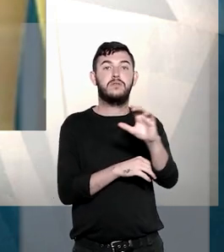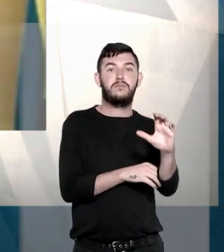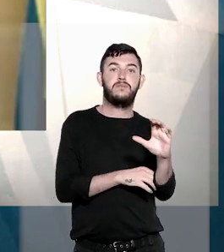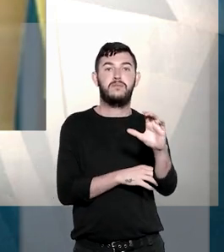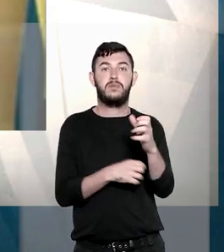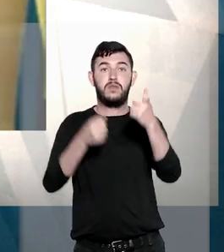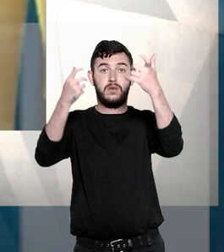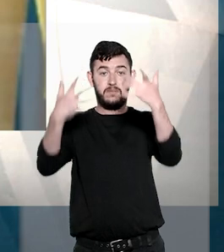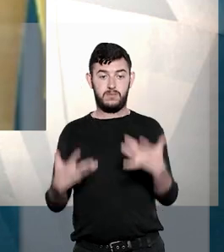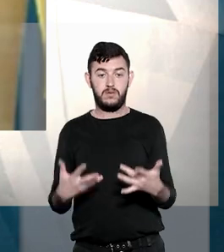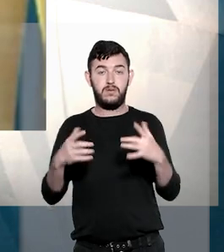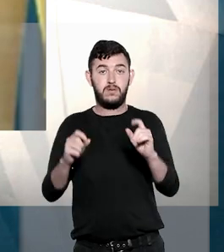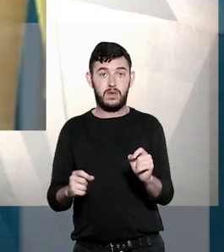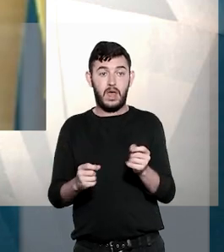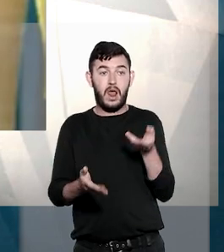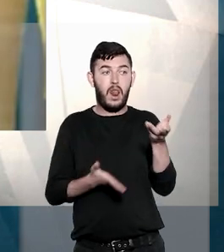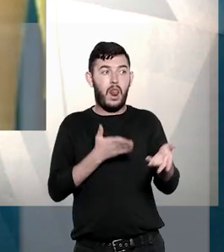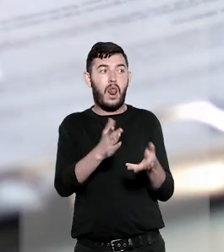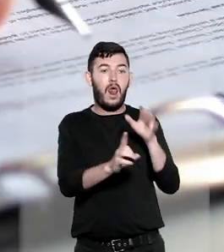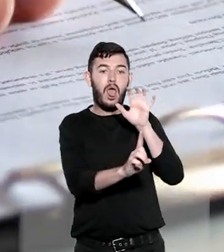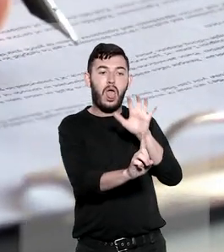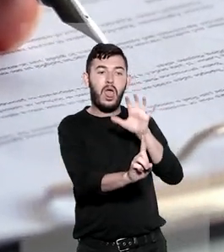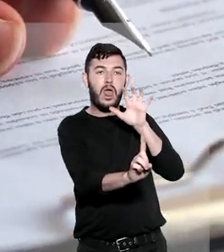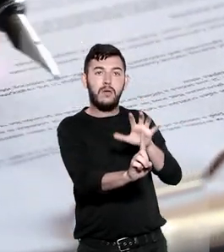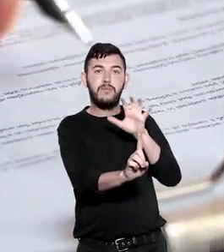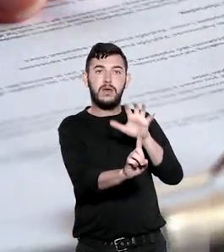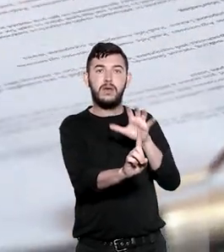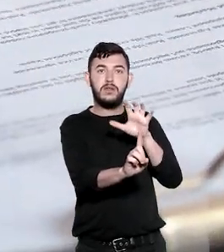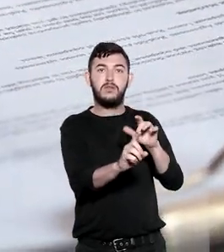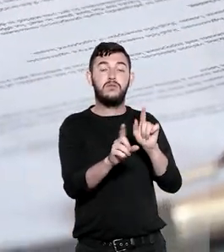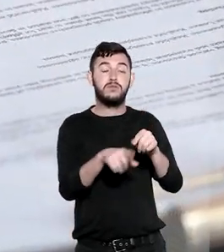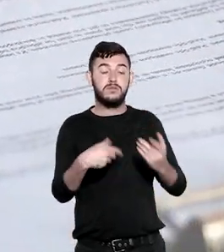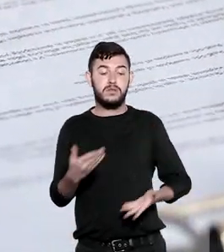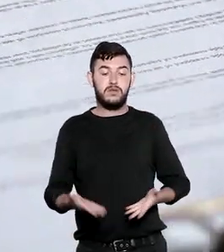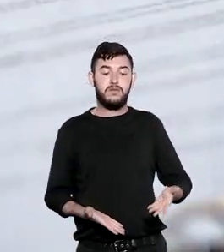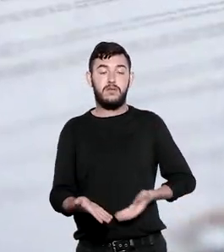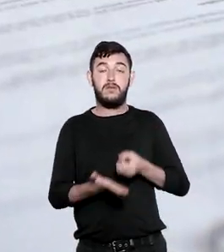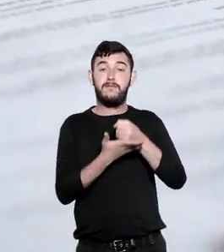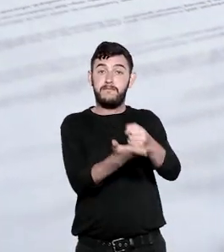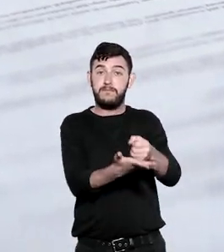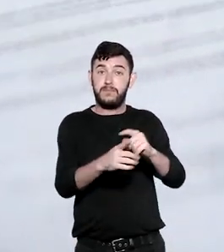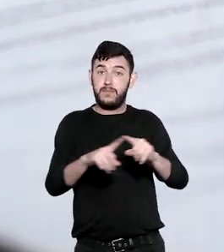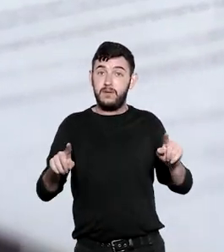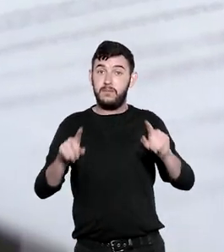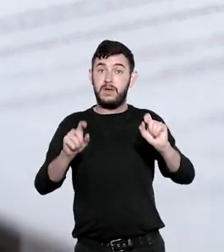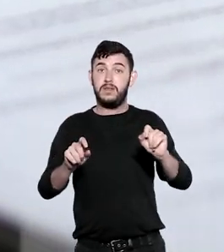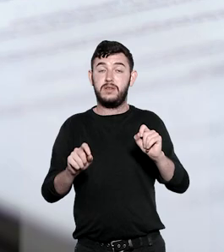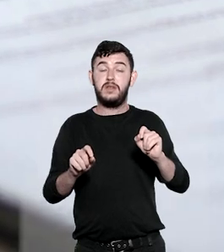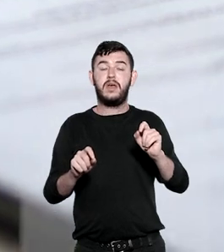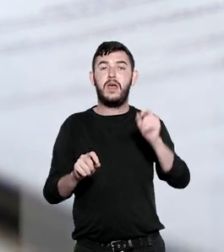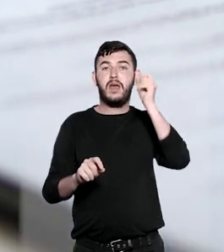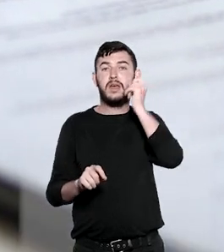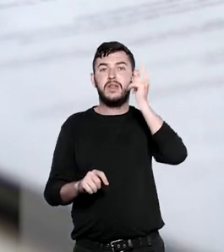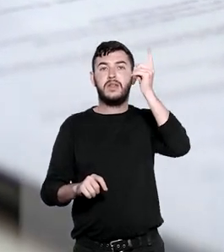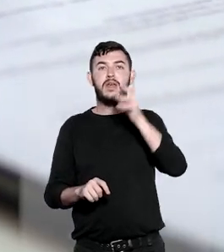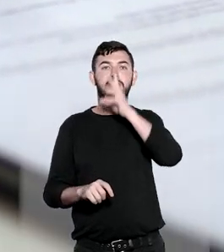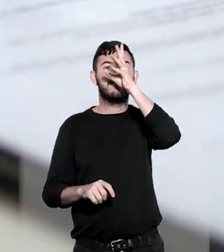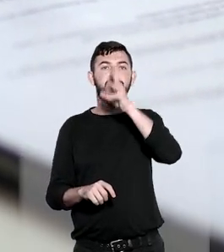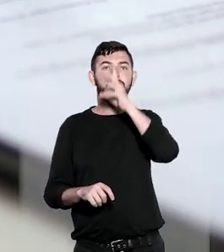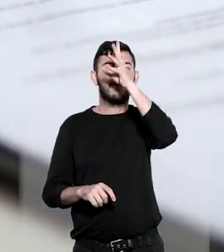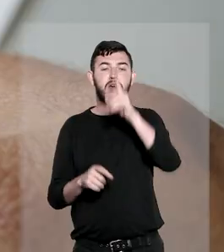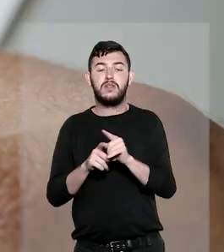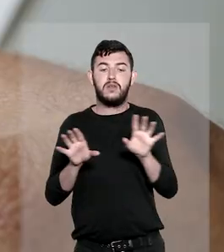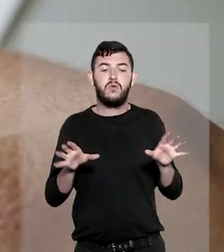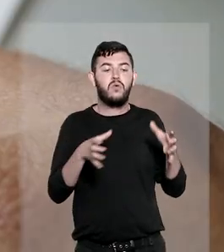aliciamento de prestadores de serviço, mas a aplicação literal levaria a ideia equivocada de que toda a